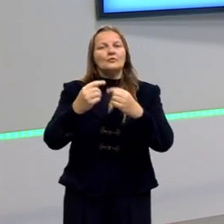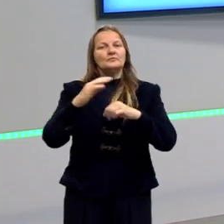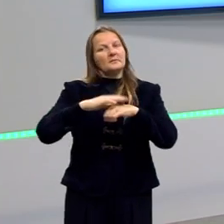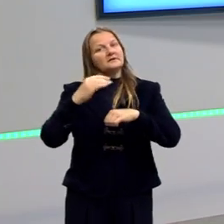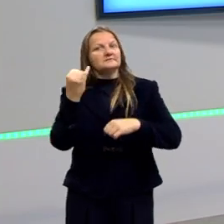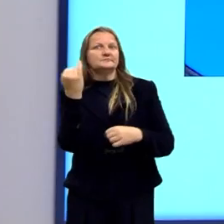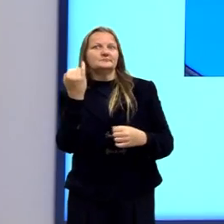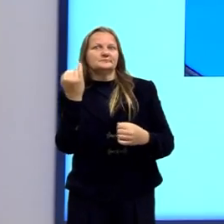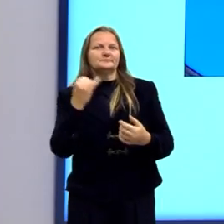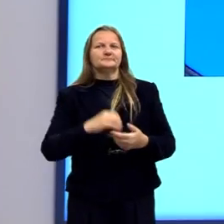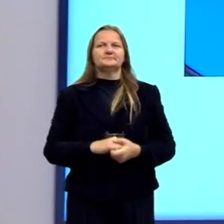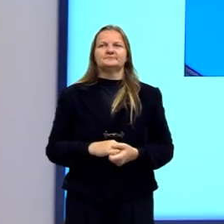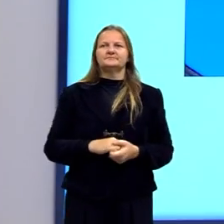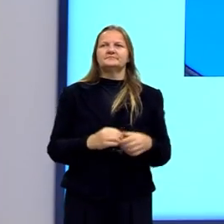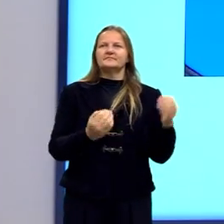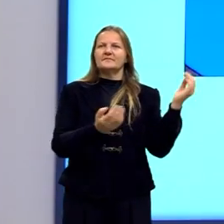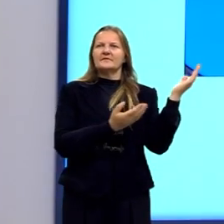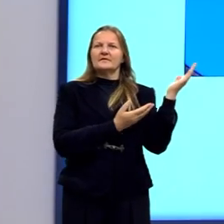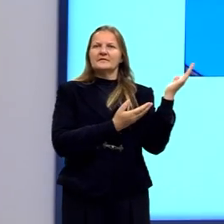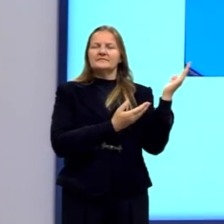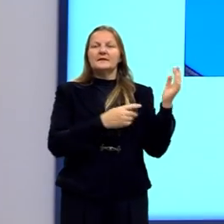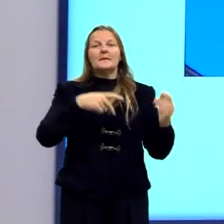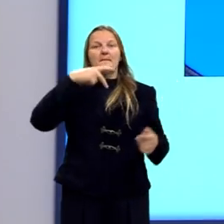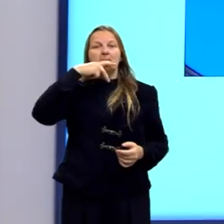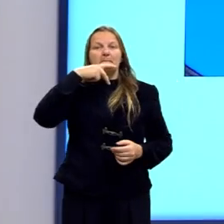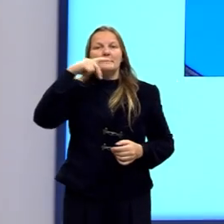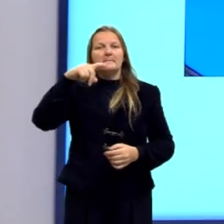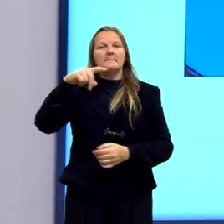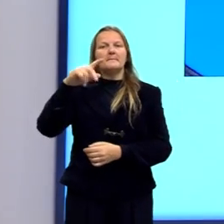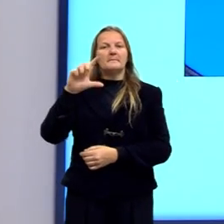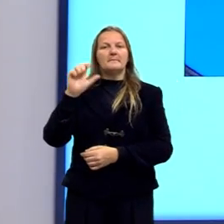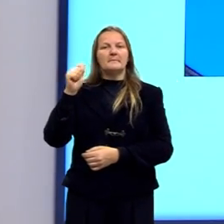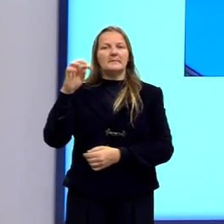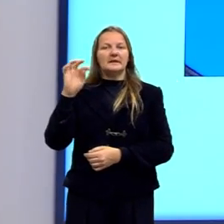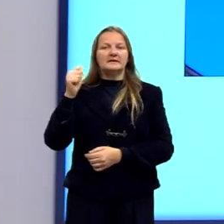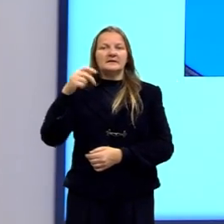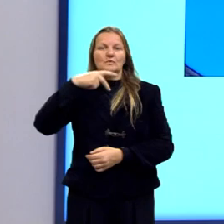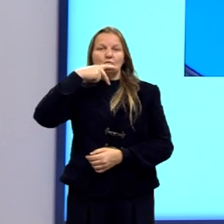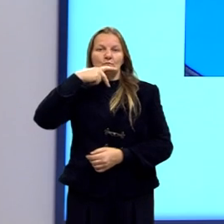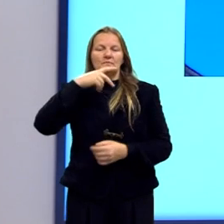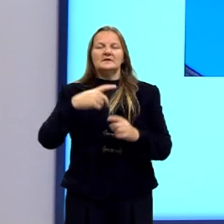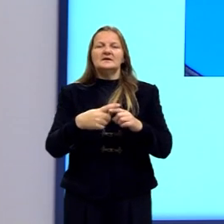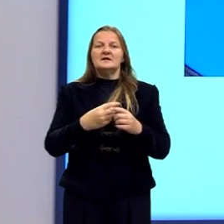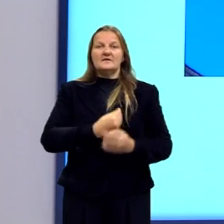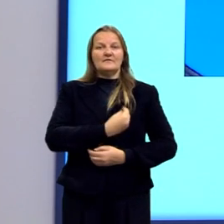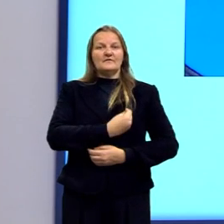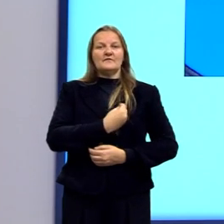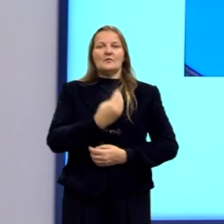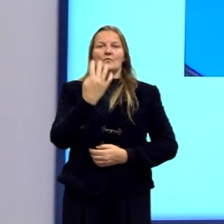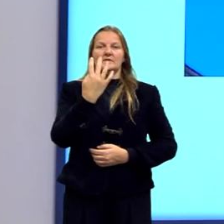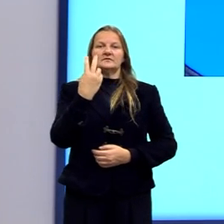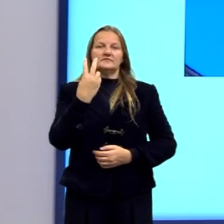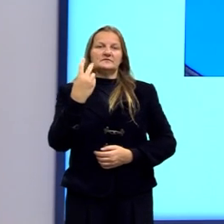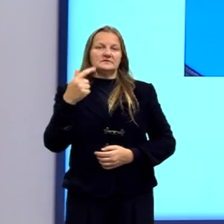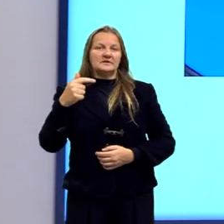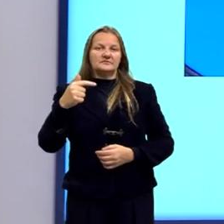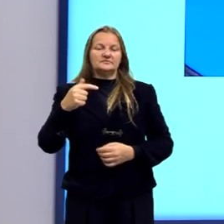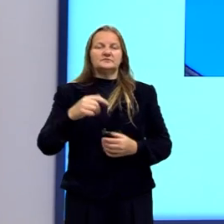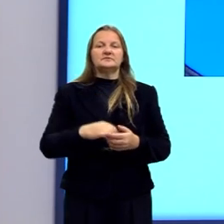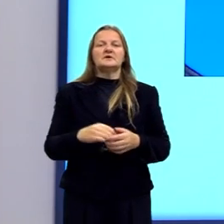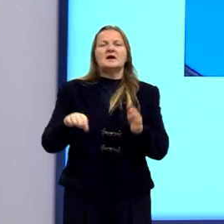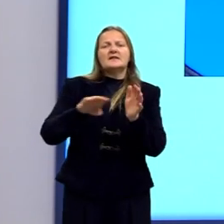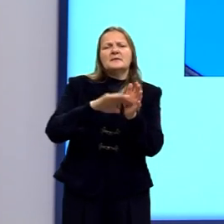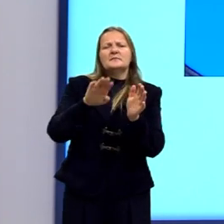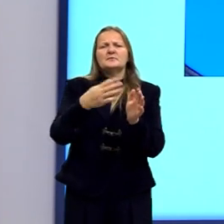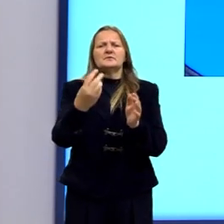somente. Então, depois nós temos Platão, né? Famoso Platão, que viveu em 427 até